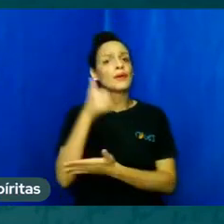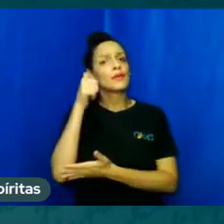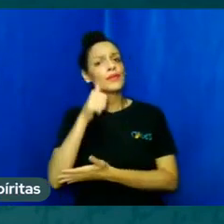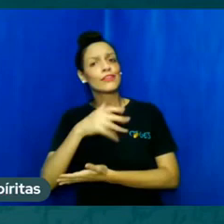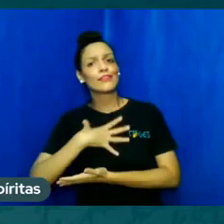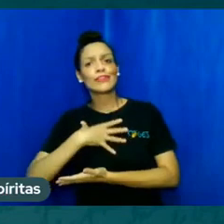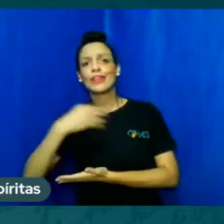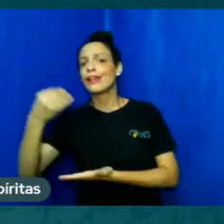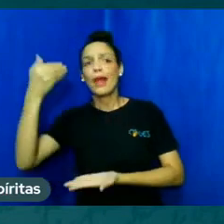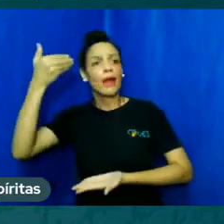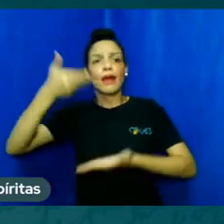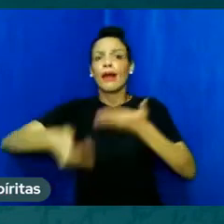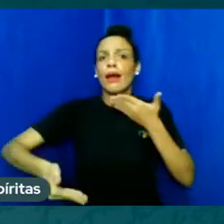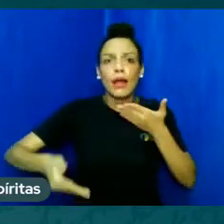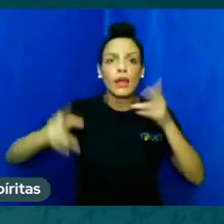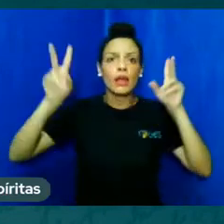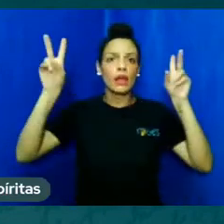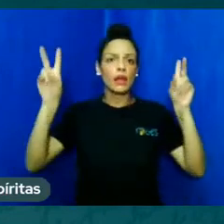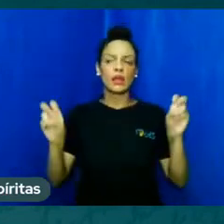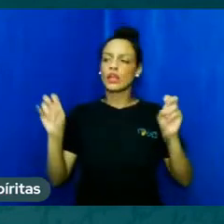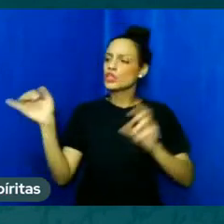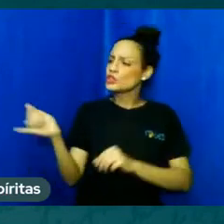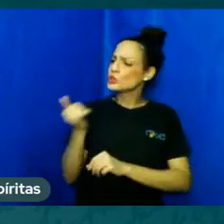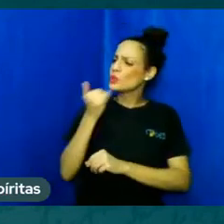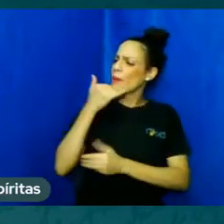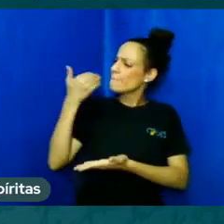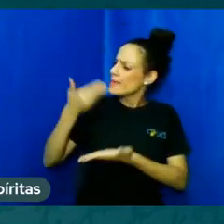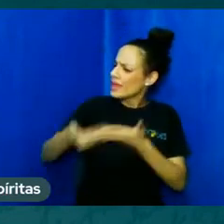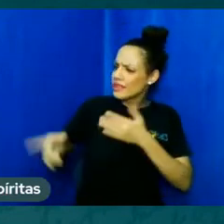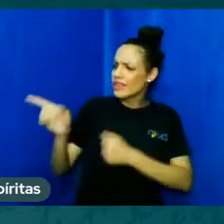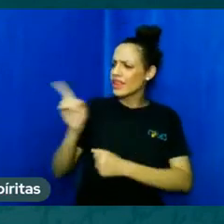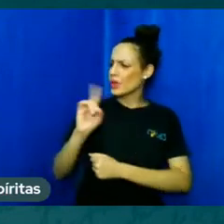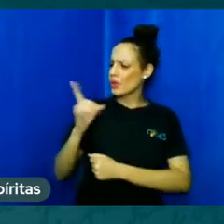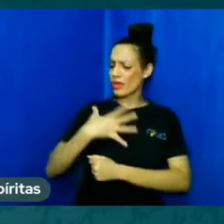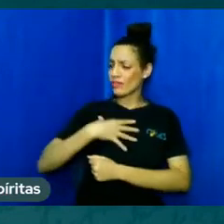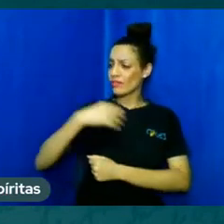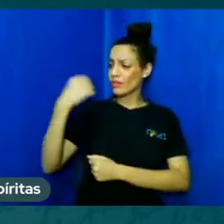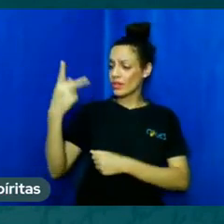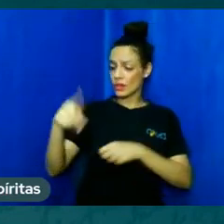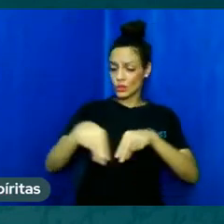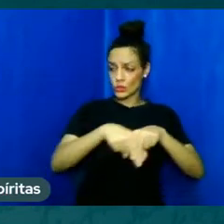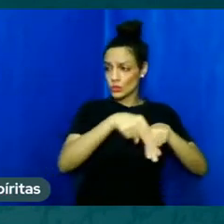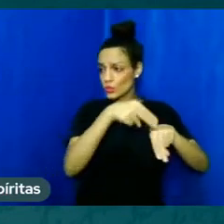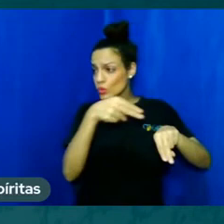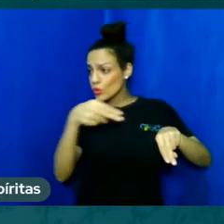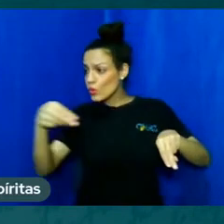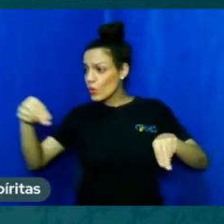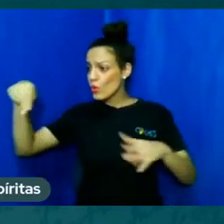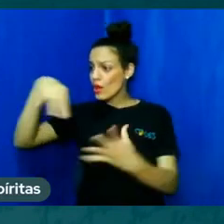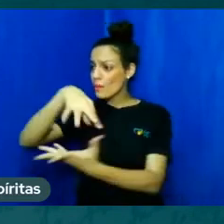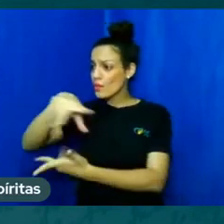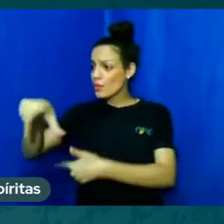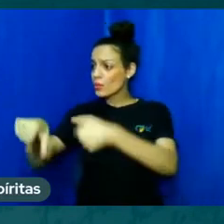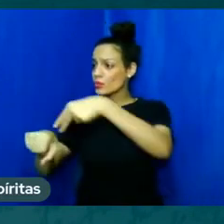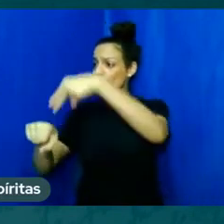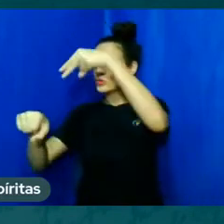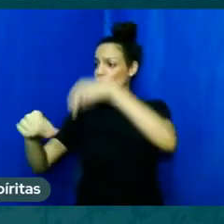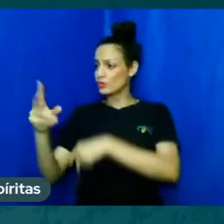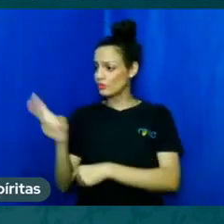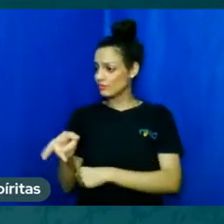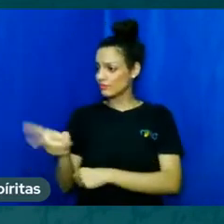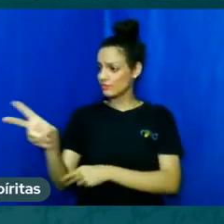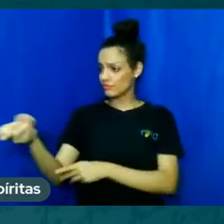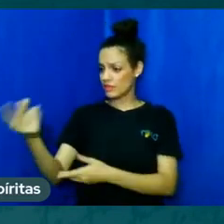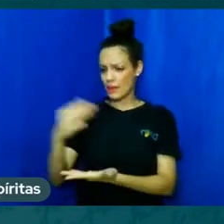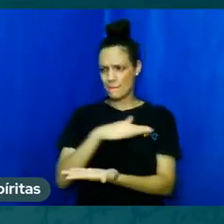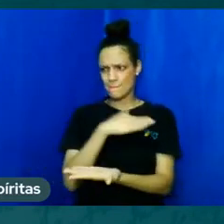perdeu a filha desencarnou segue viva está no mundo espiritual não é não existe a morte e